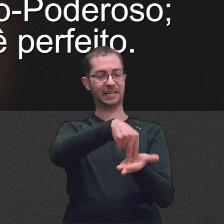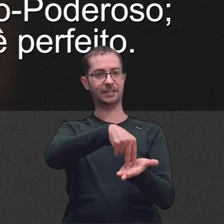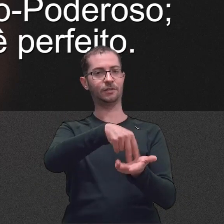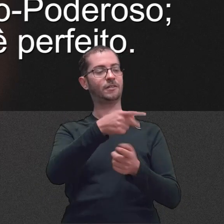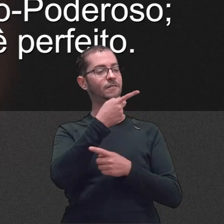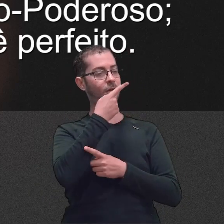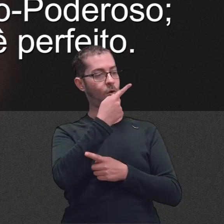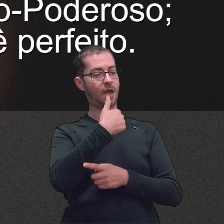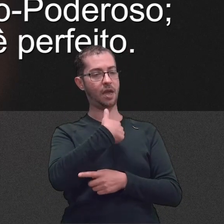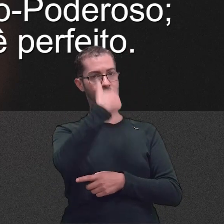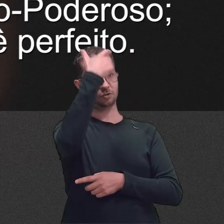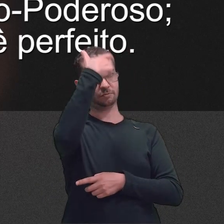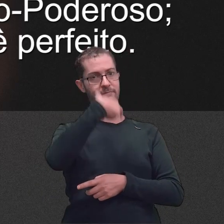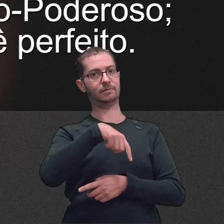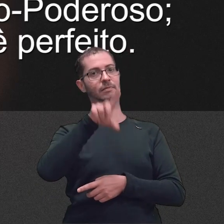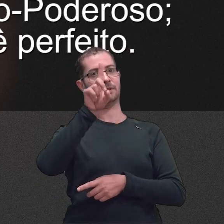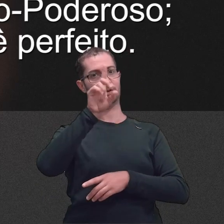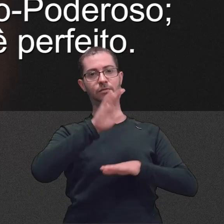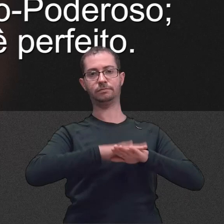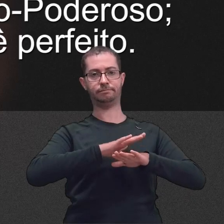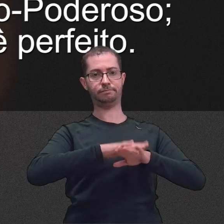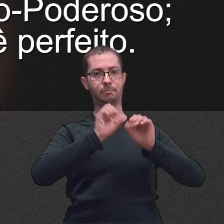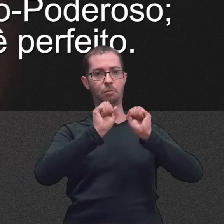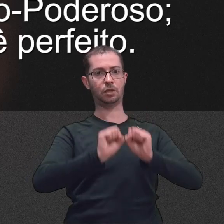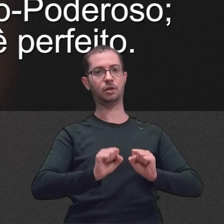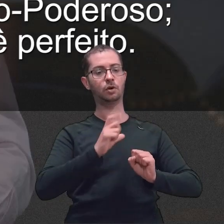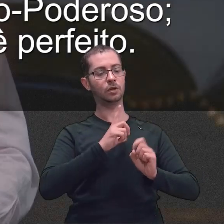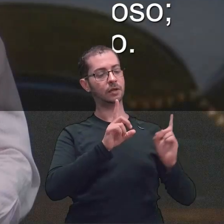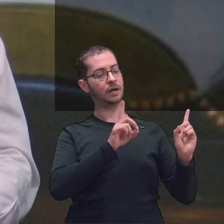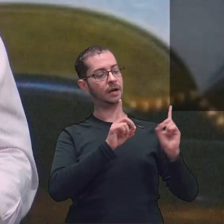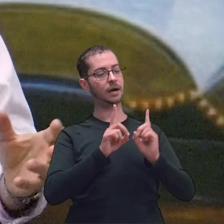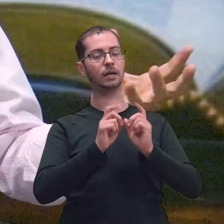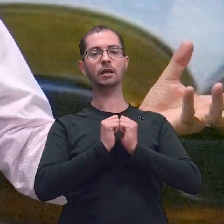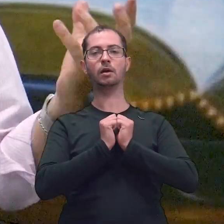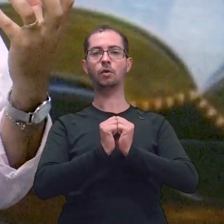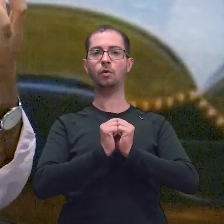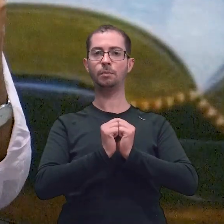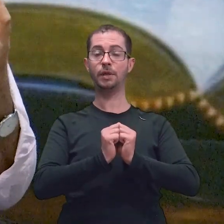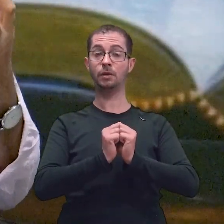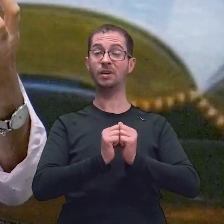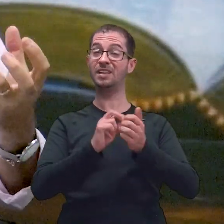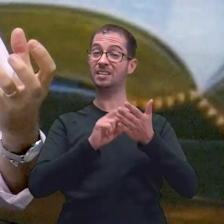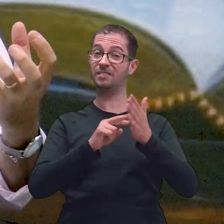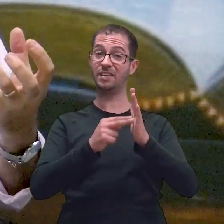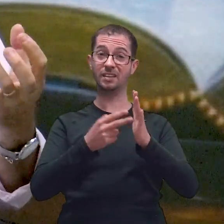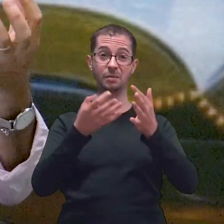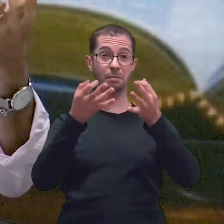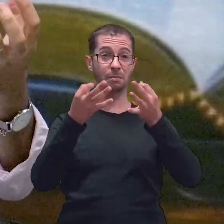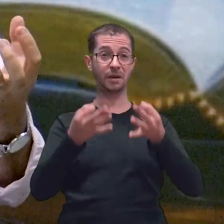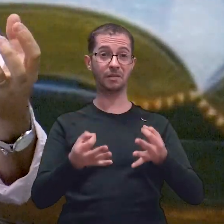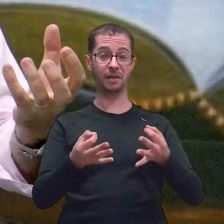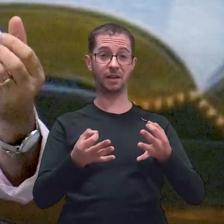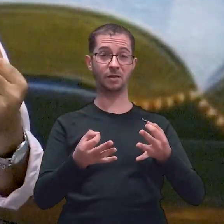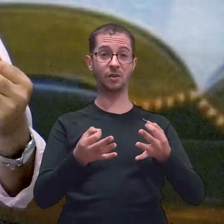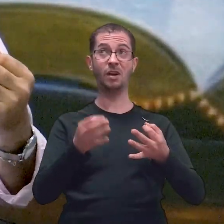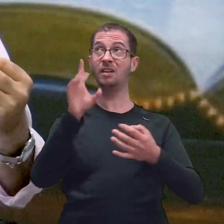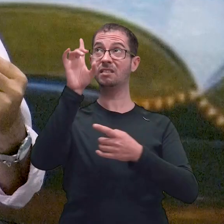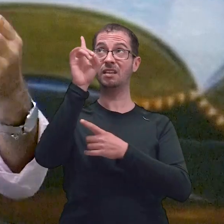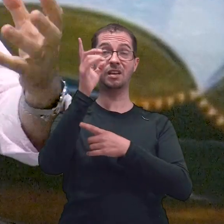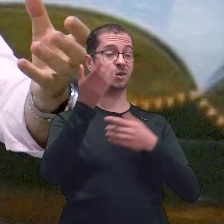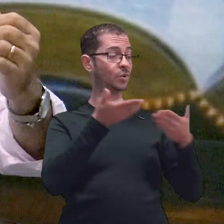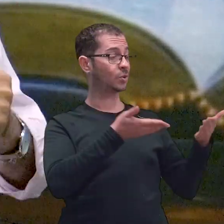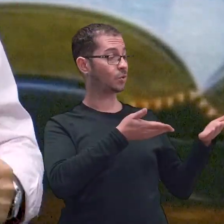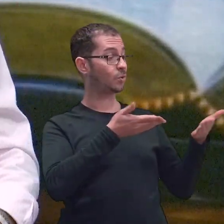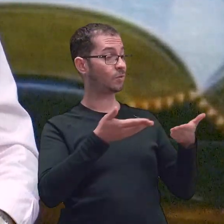-Poderoso. Anda na minha presença e se perfeito. O convite de Deus para Abraão era simples.